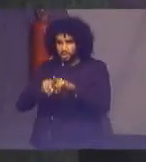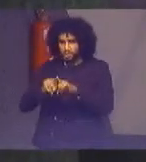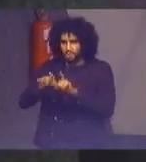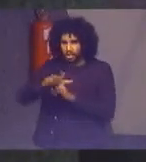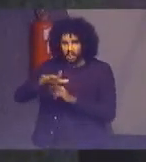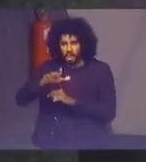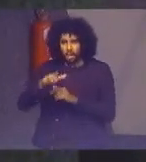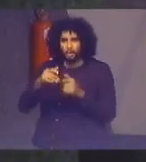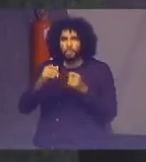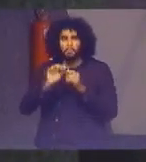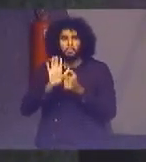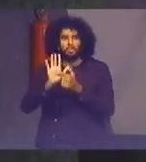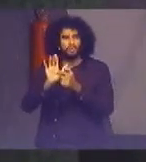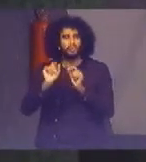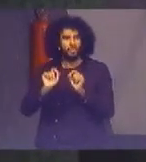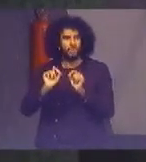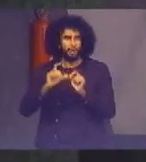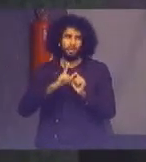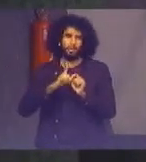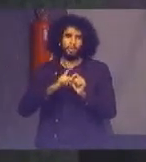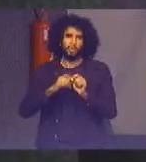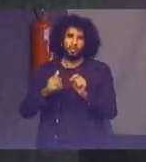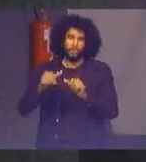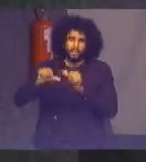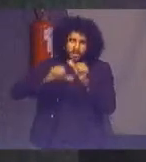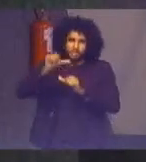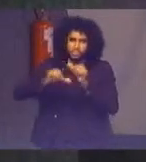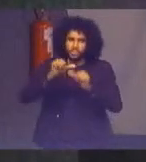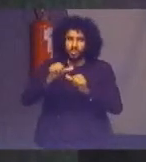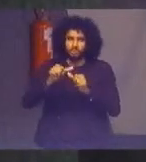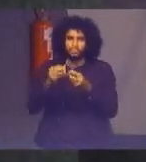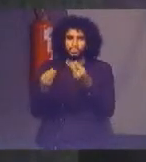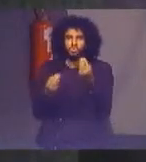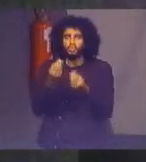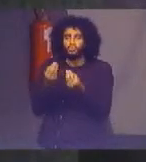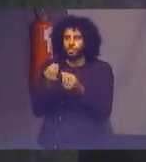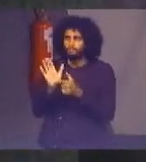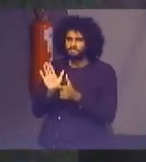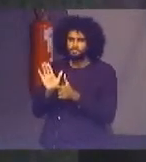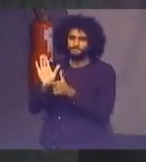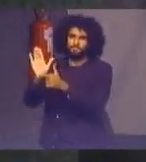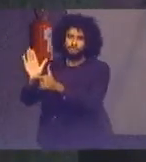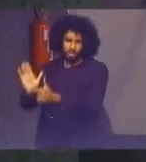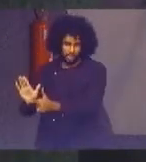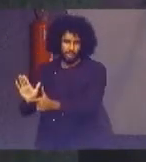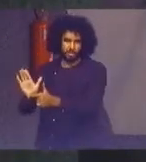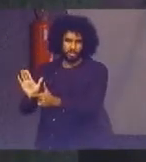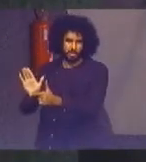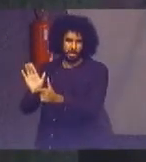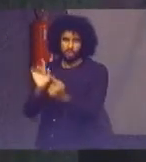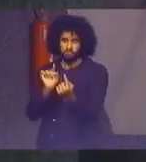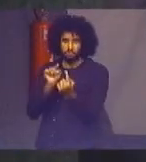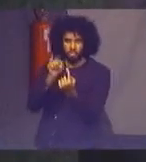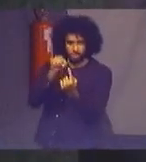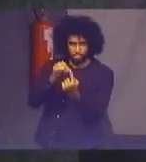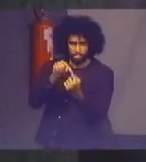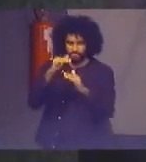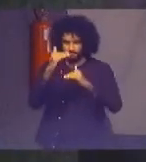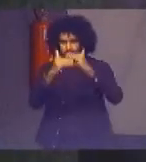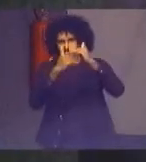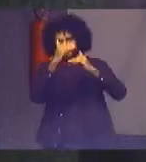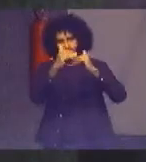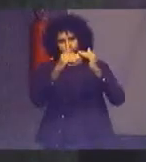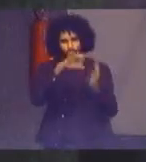poderemos refletir sobre as melhorias, sobre as melhores formas de contribuir para os objetivos do desenvolvimento